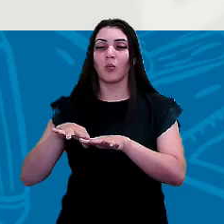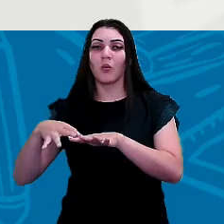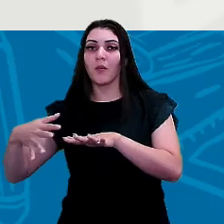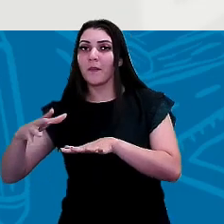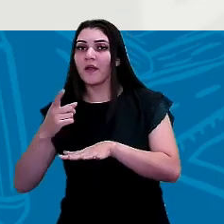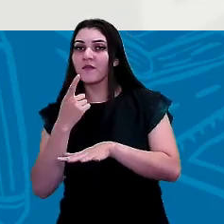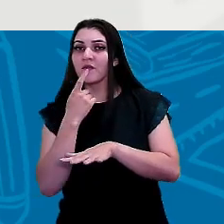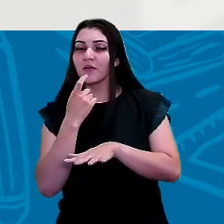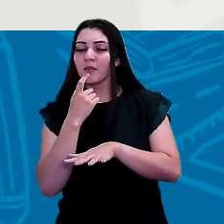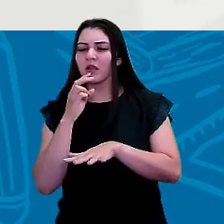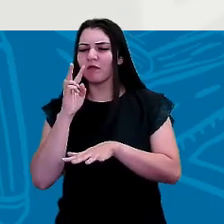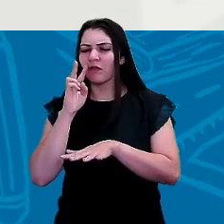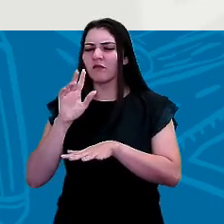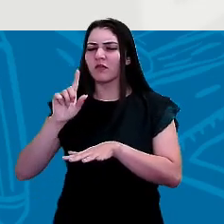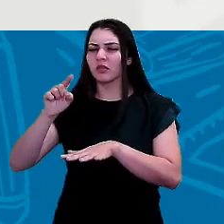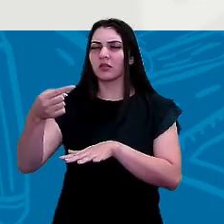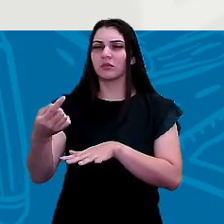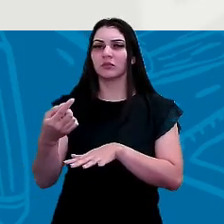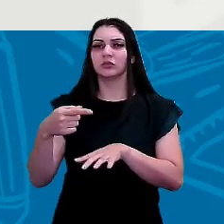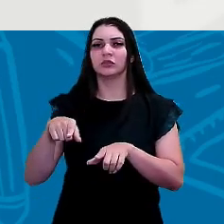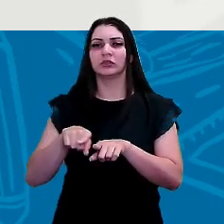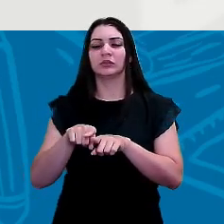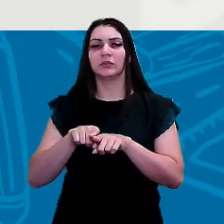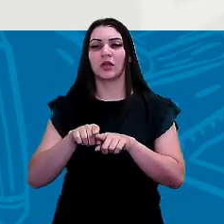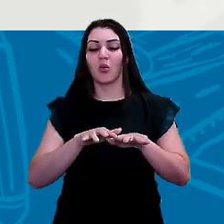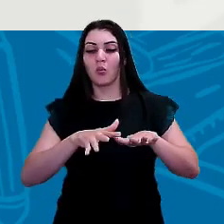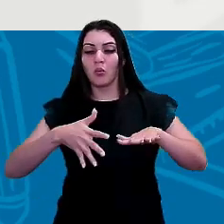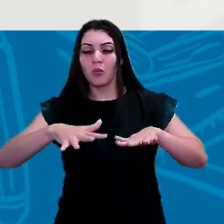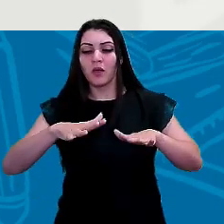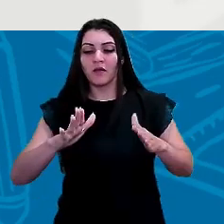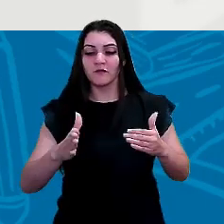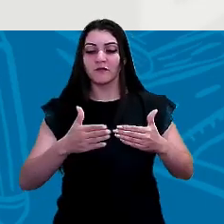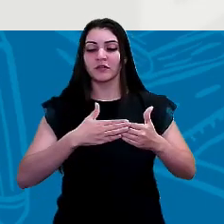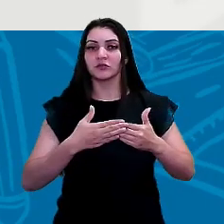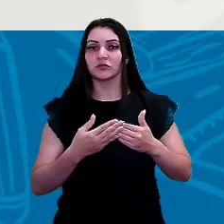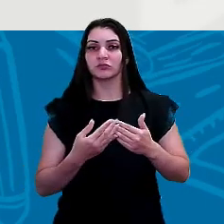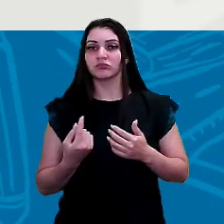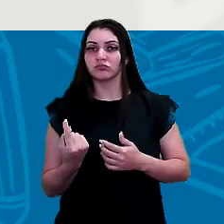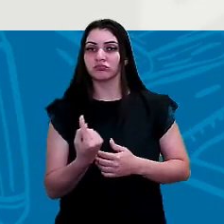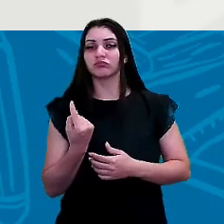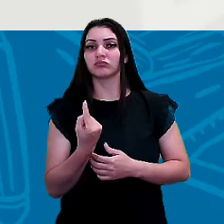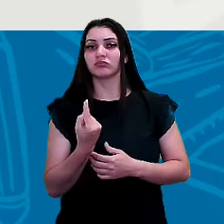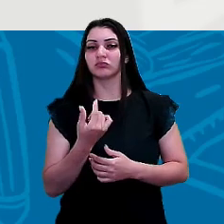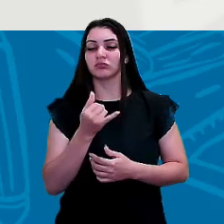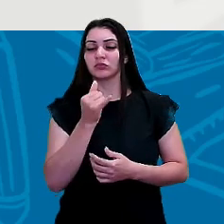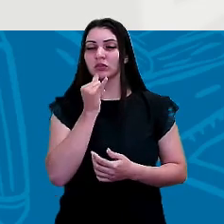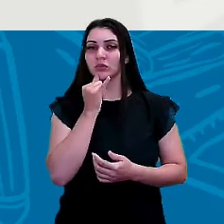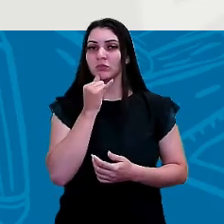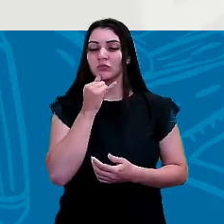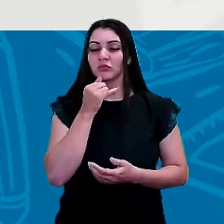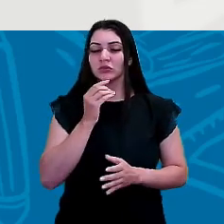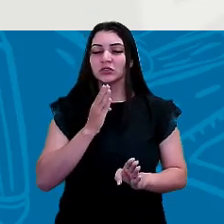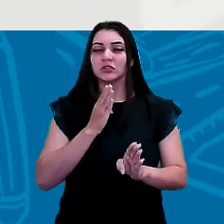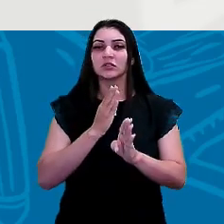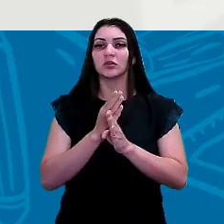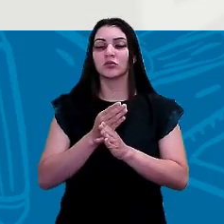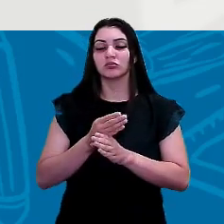E os mares fechados ou isolados, que são aqueles que se encontram no interior dos continentes.